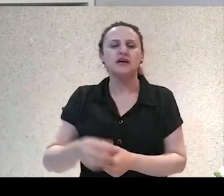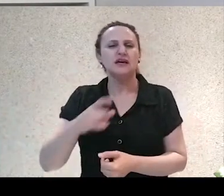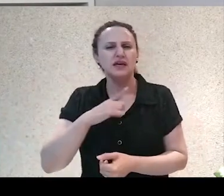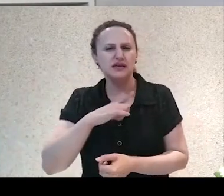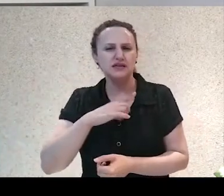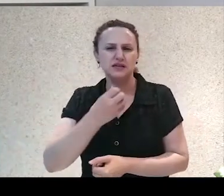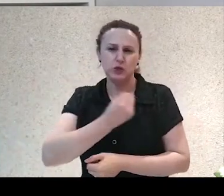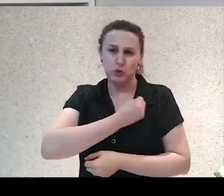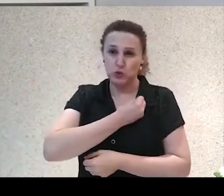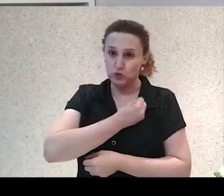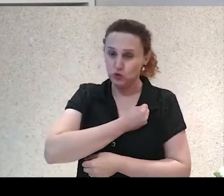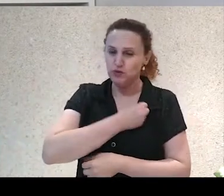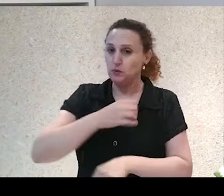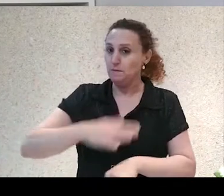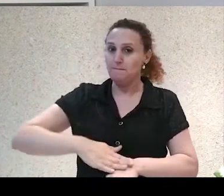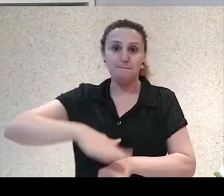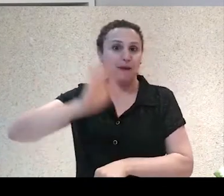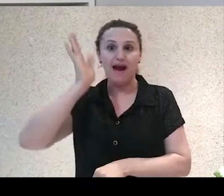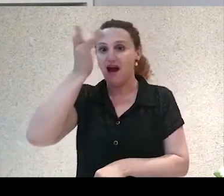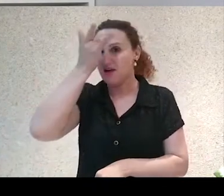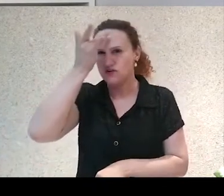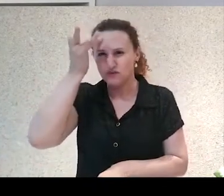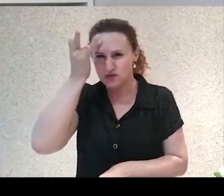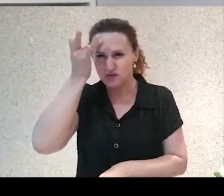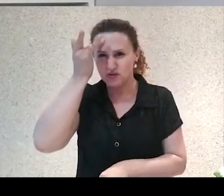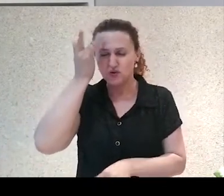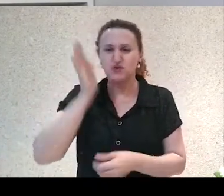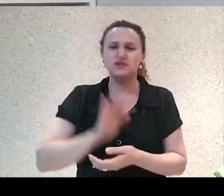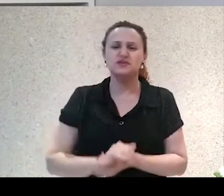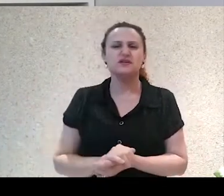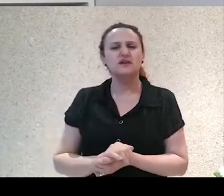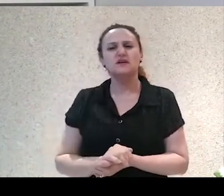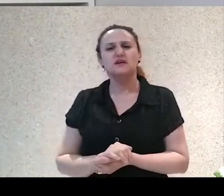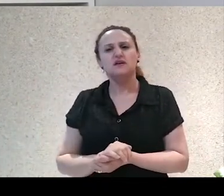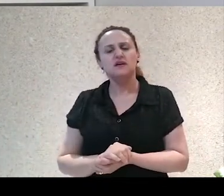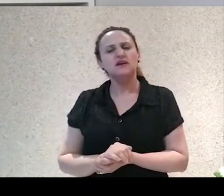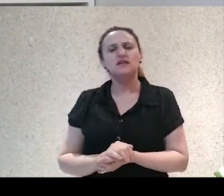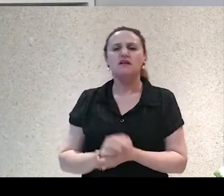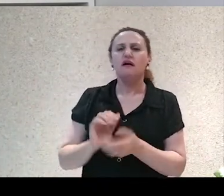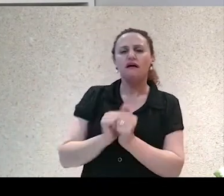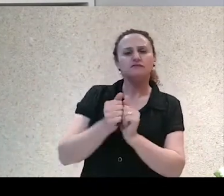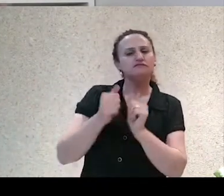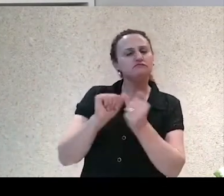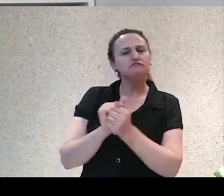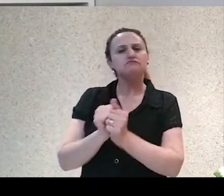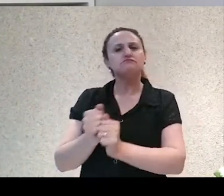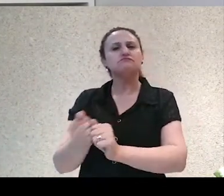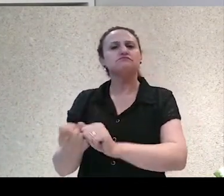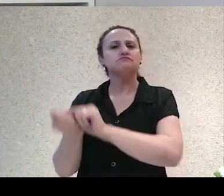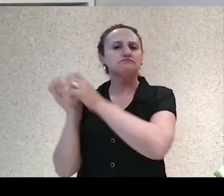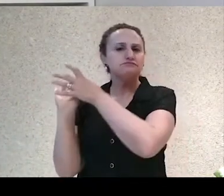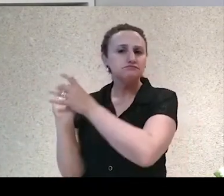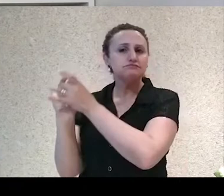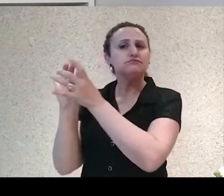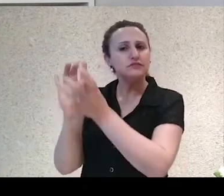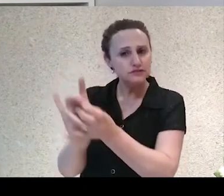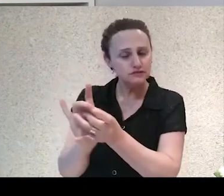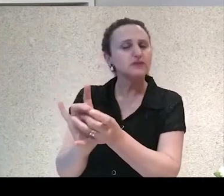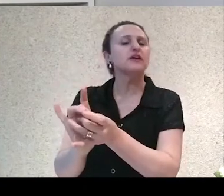cada vez maior de pessoas e se assentar em lugares. Isso possibilitou a existência de cidades, de vilas,